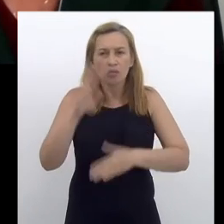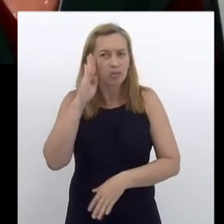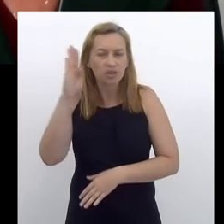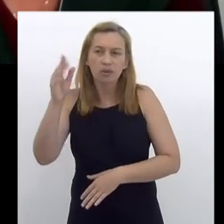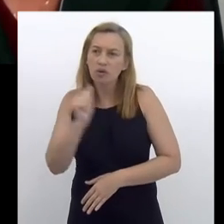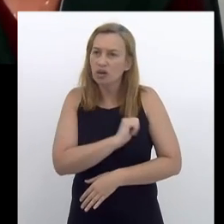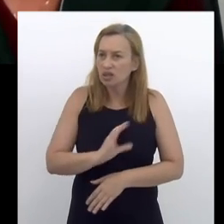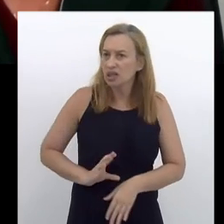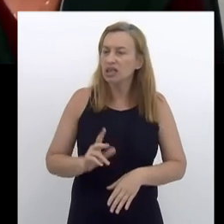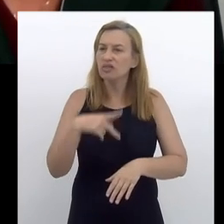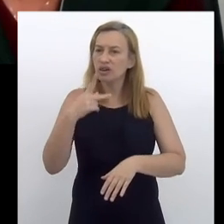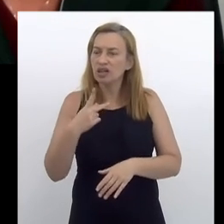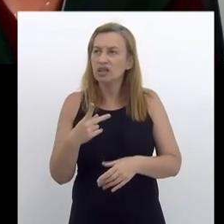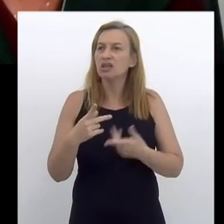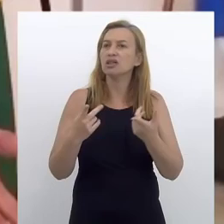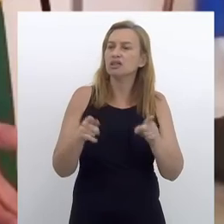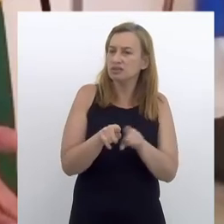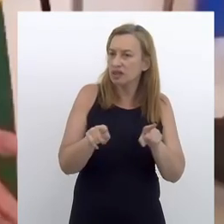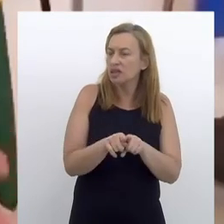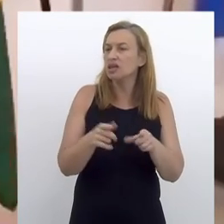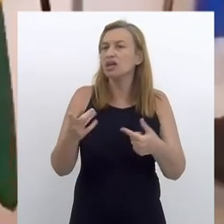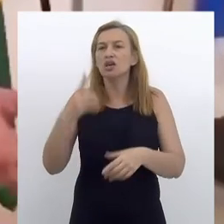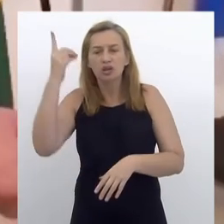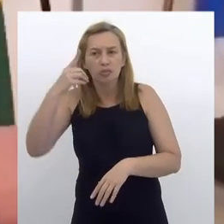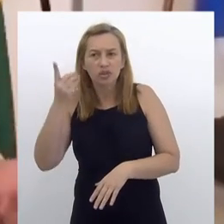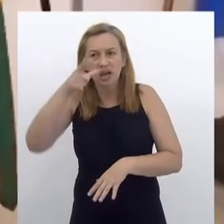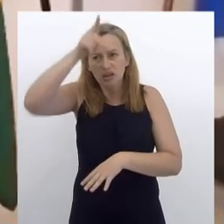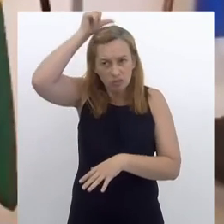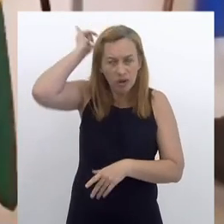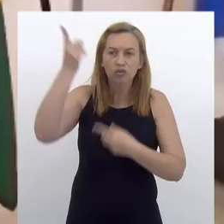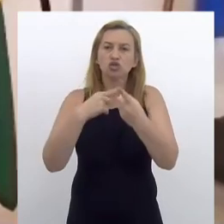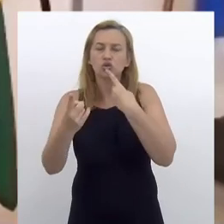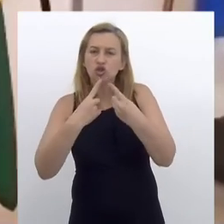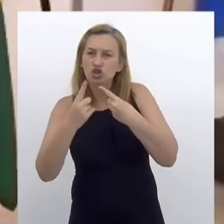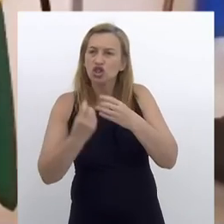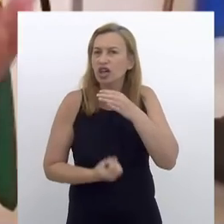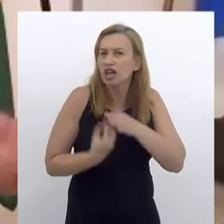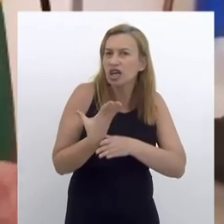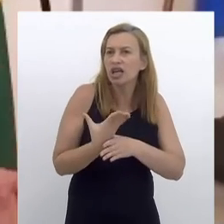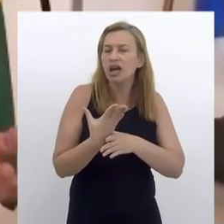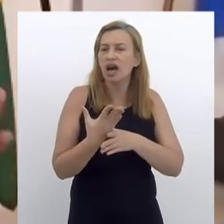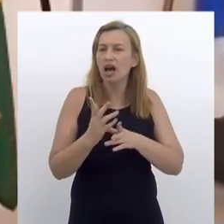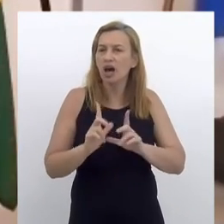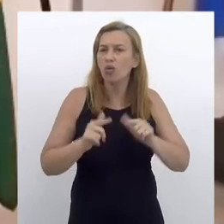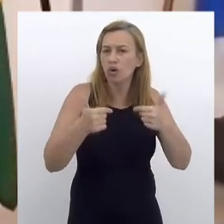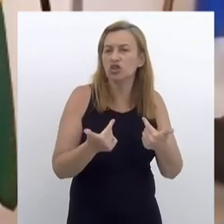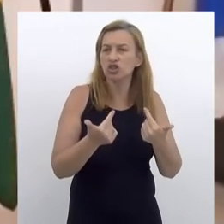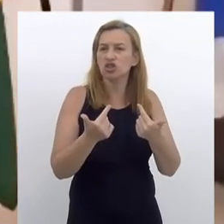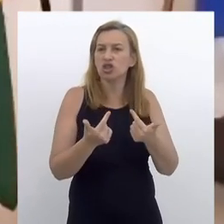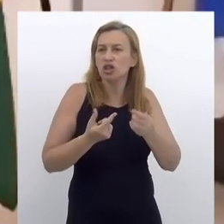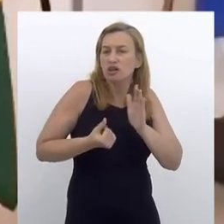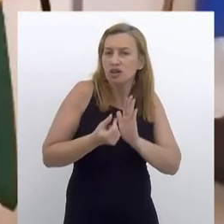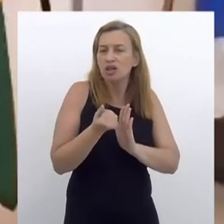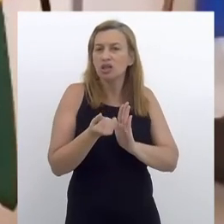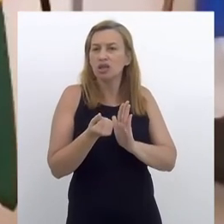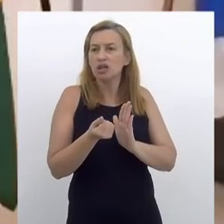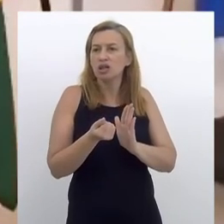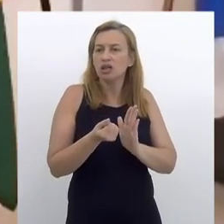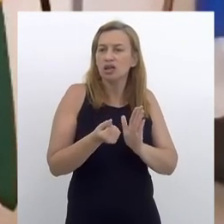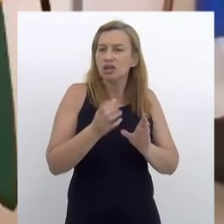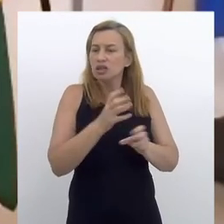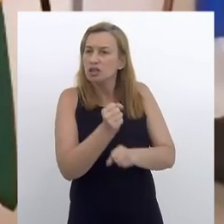Assembleia Legislativa, tem um papel fundamental, que é isso que o André está fazendo e muitos deputados estão fazendo, desde o Luiz Paulo discutindo, é criar